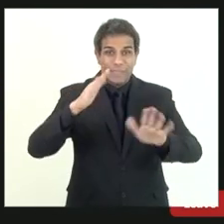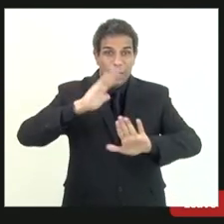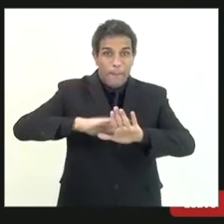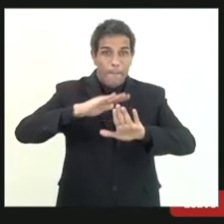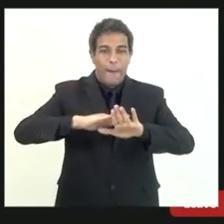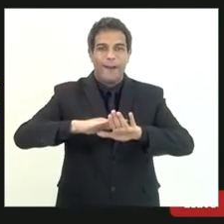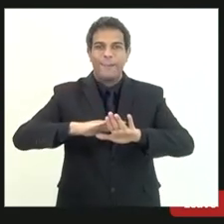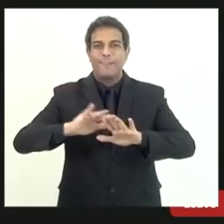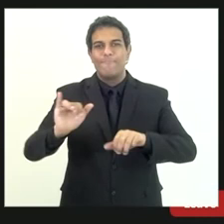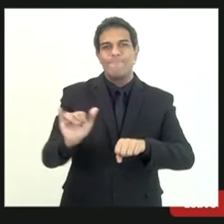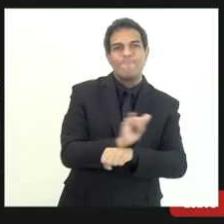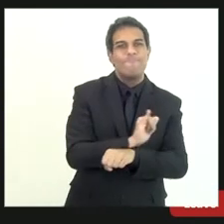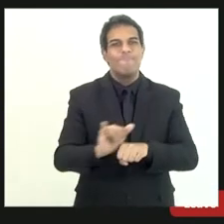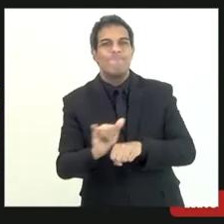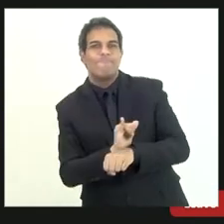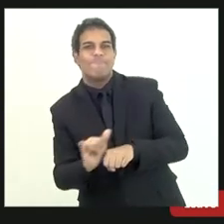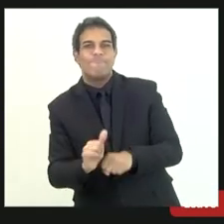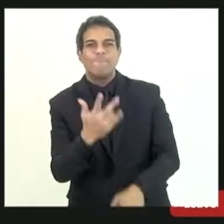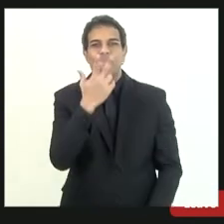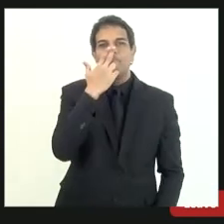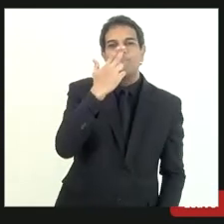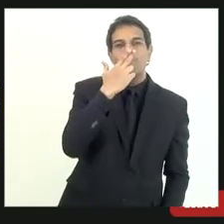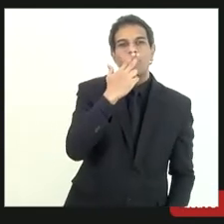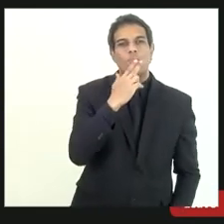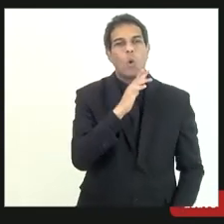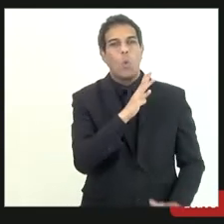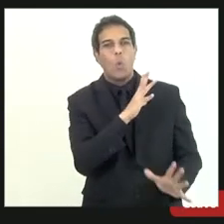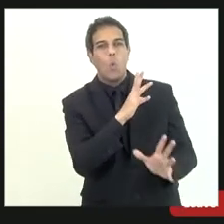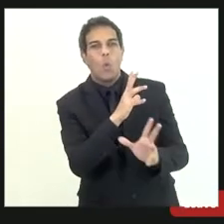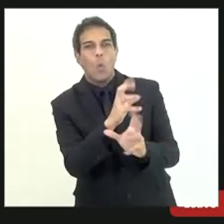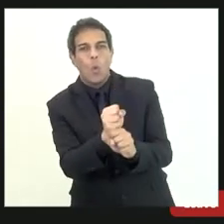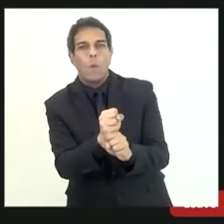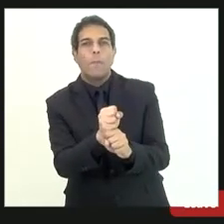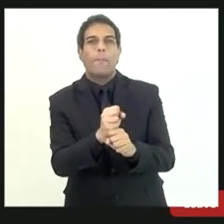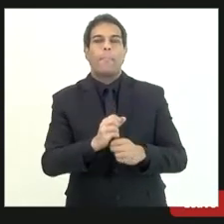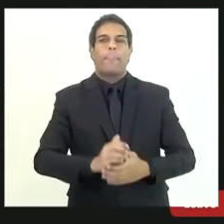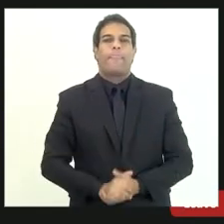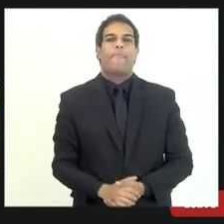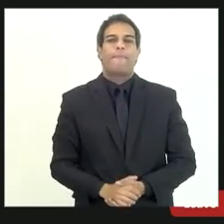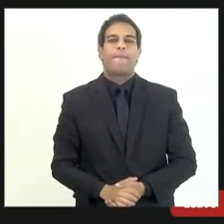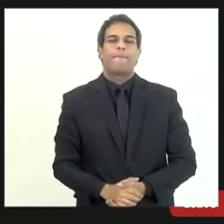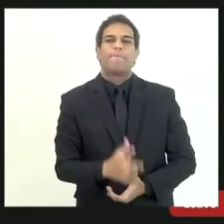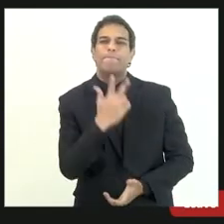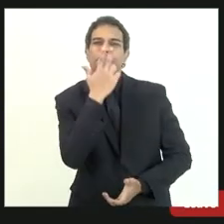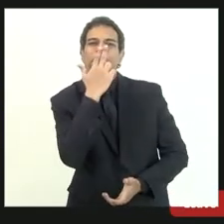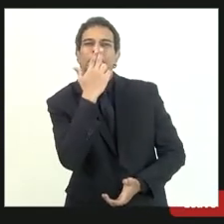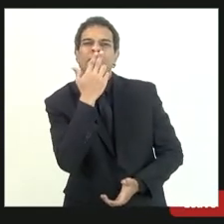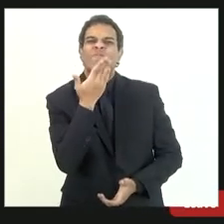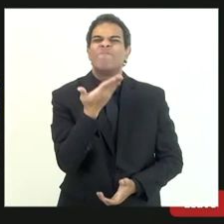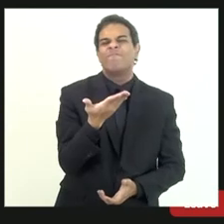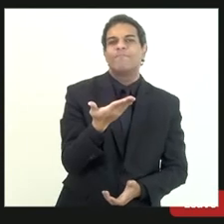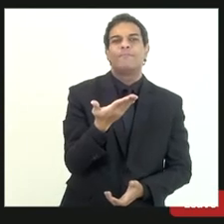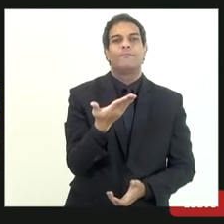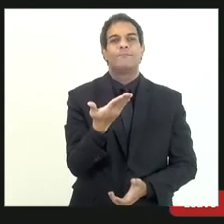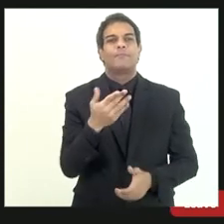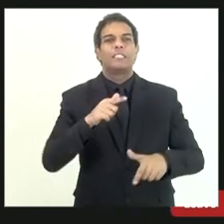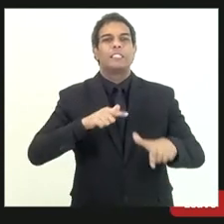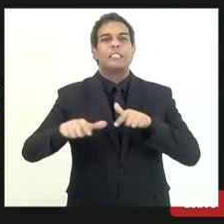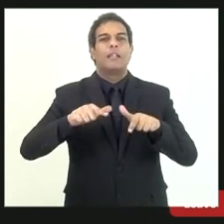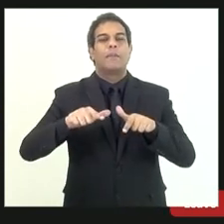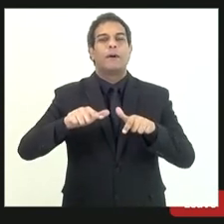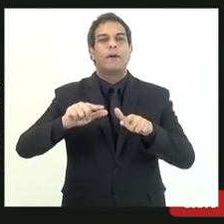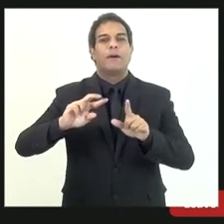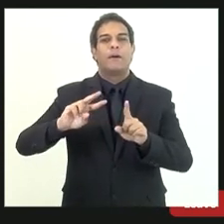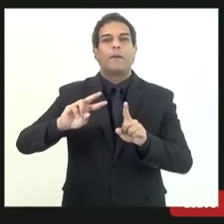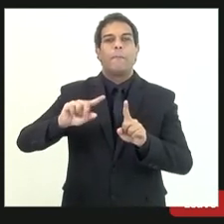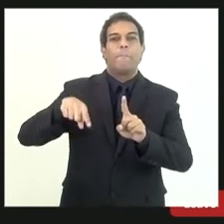ele já gera pelo menos um trabalho extra para o